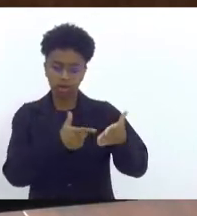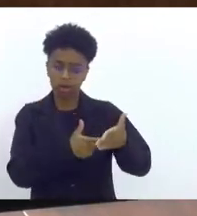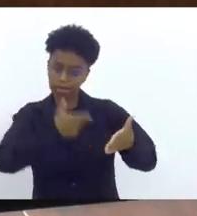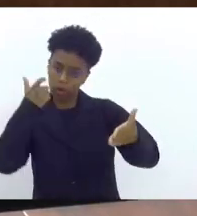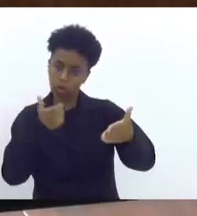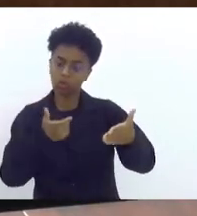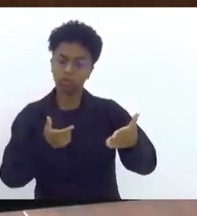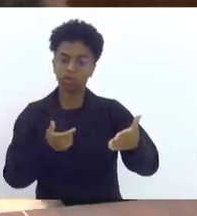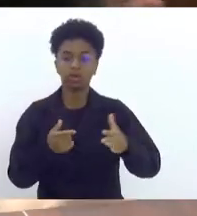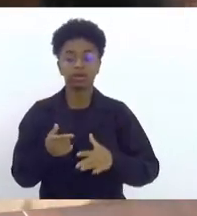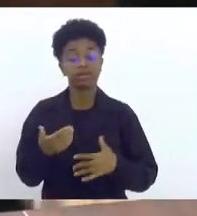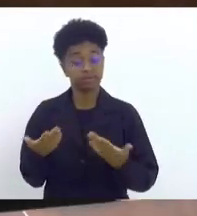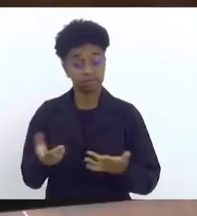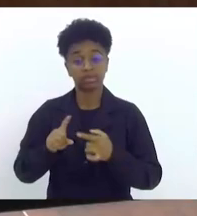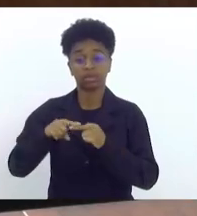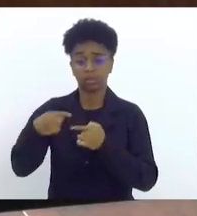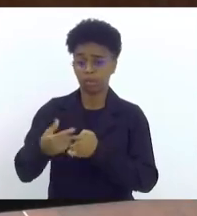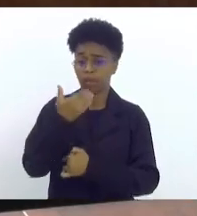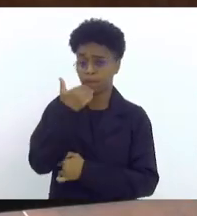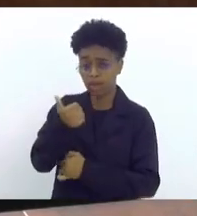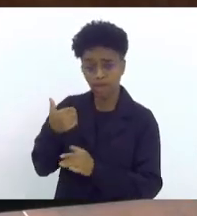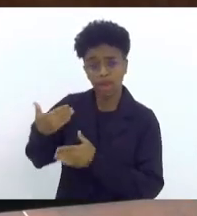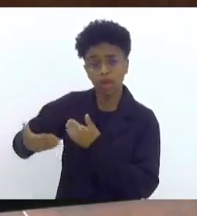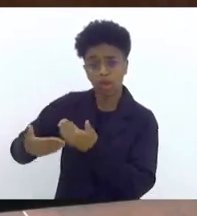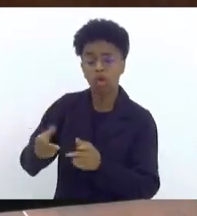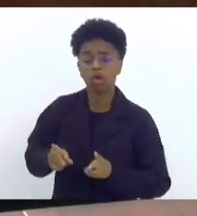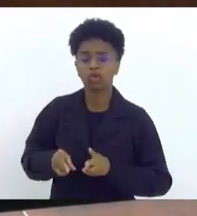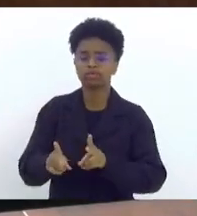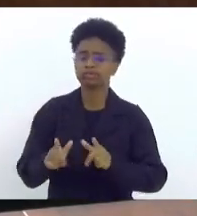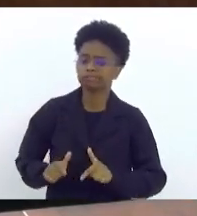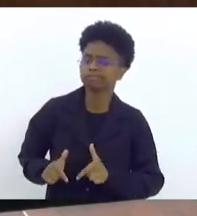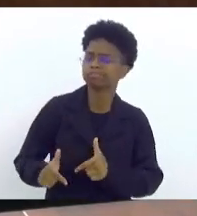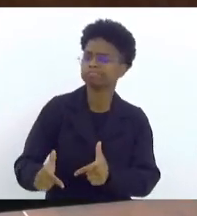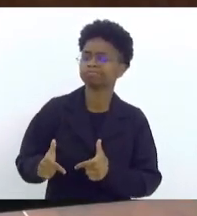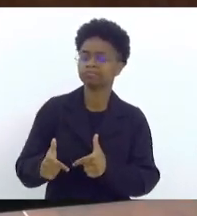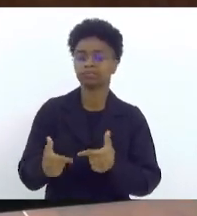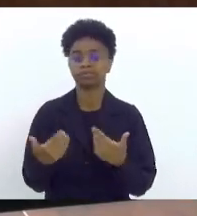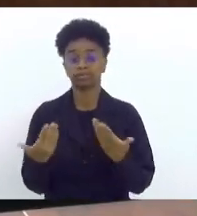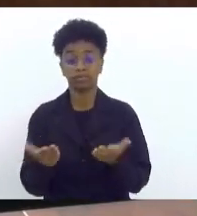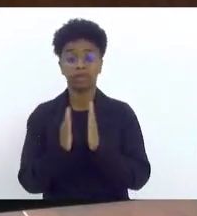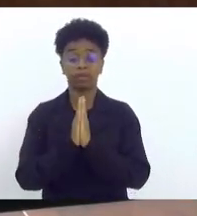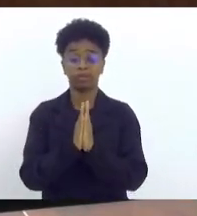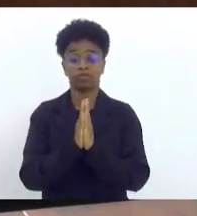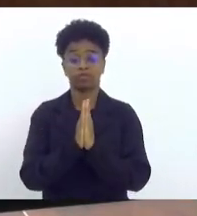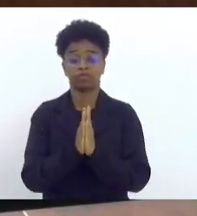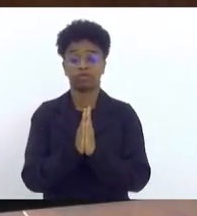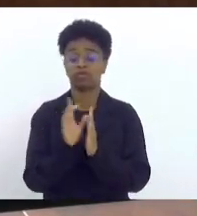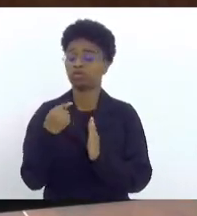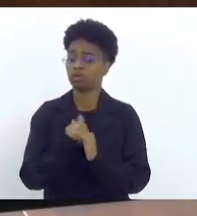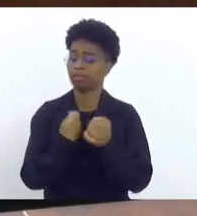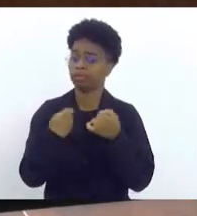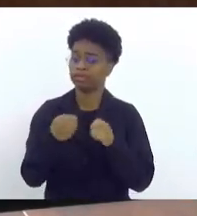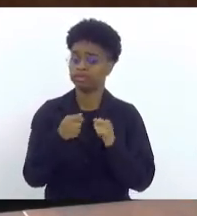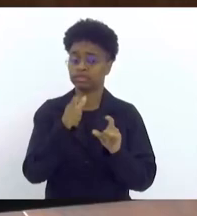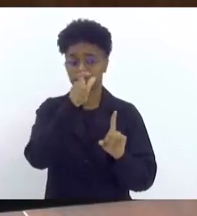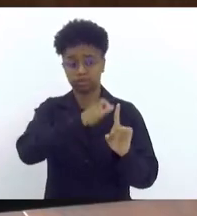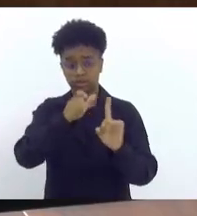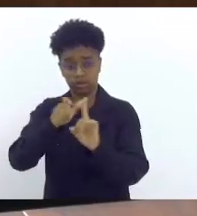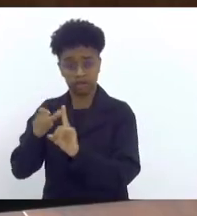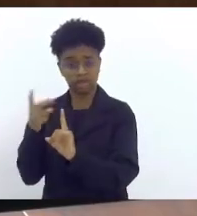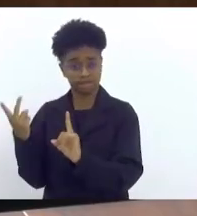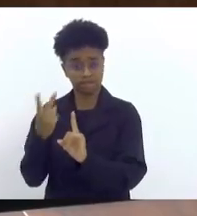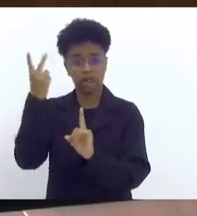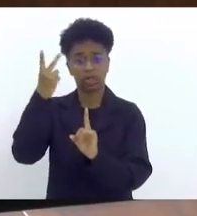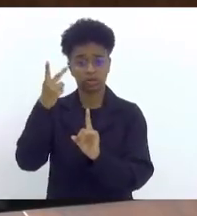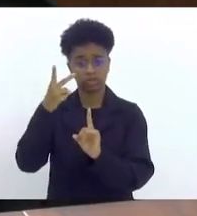se recuperar e vai continuar sendo um guerreiro. Então, por favor, vamos valorizar cada vez mais